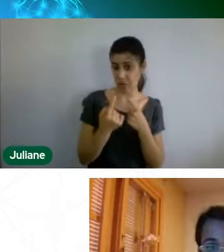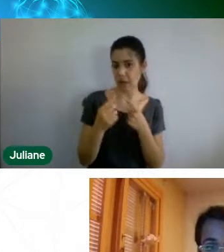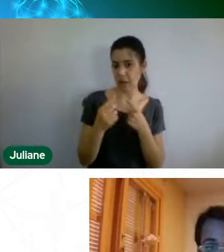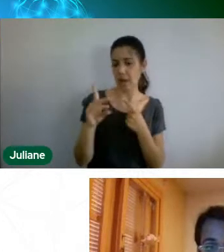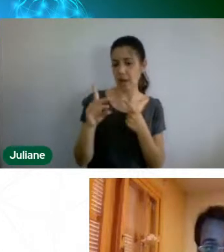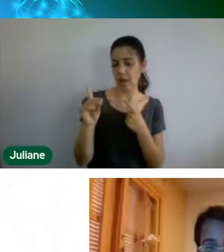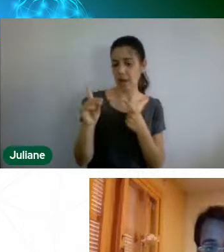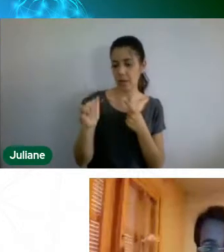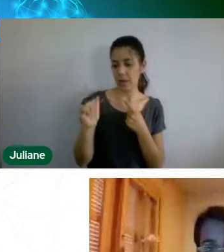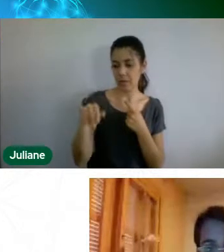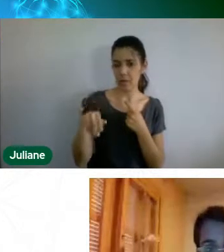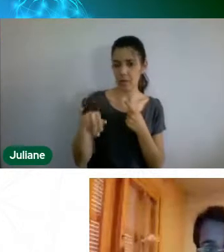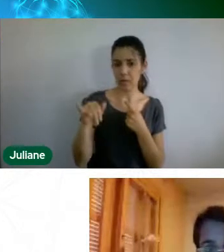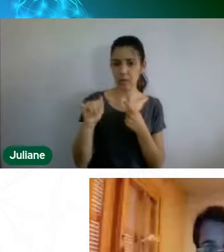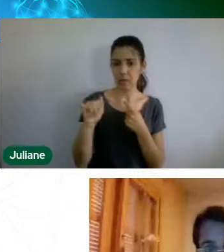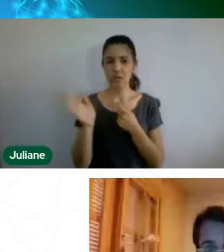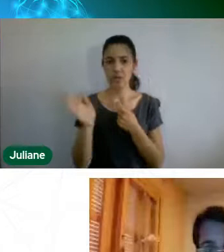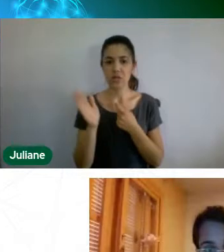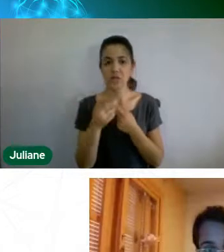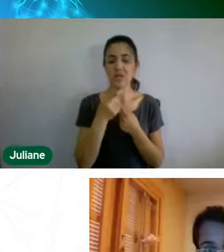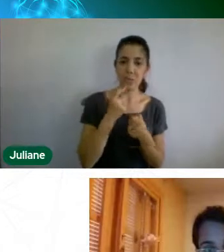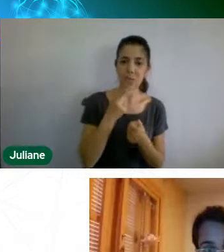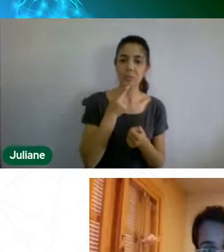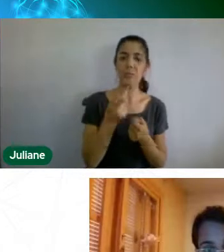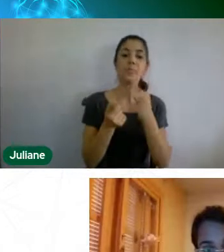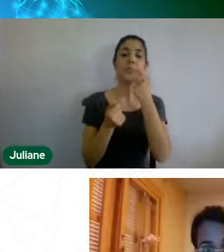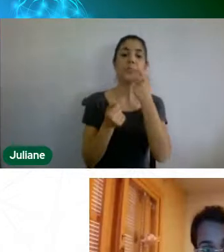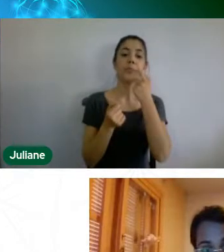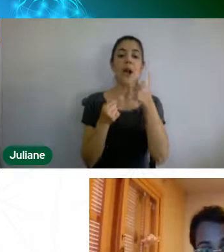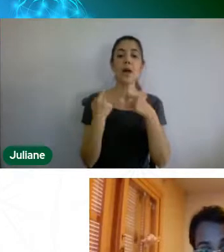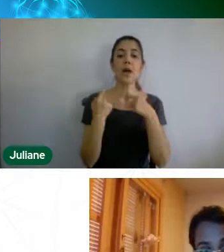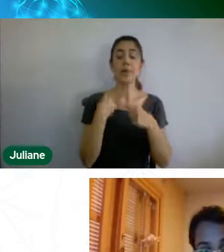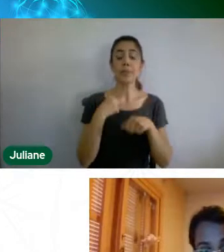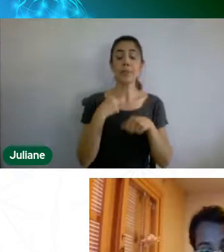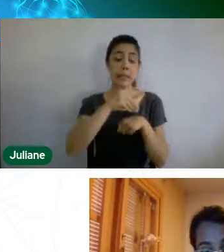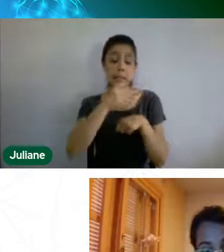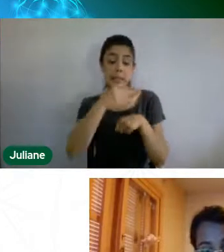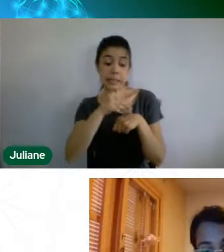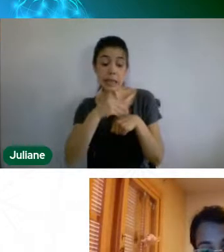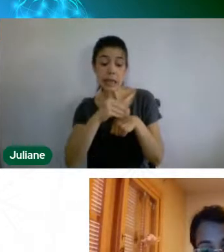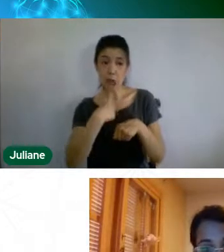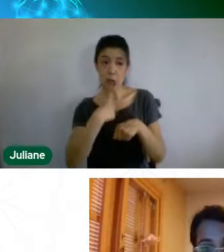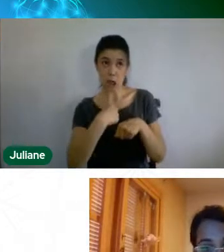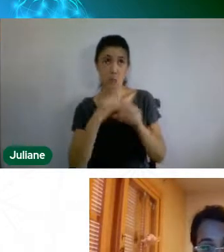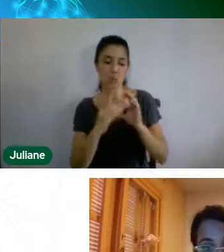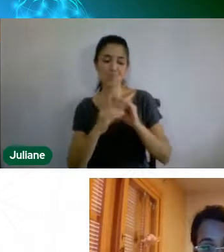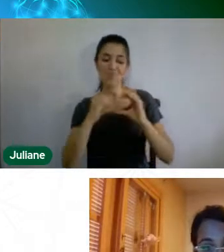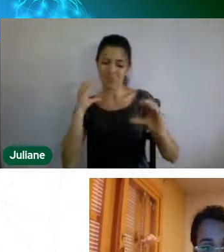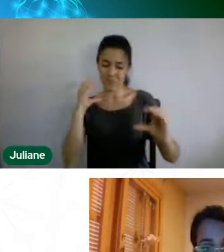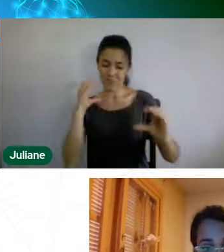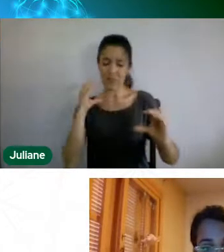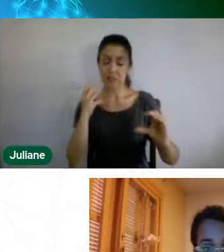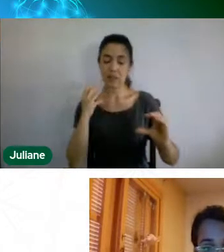que é dos trabalhos futuros, e aí, como sou engenheiro, a questão de números e quantificar essas questões,